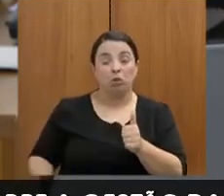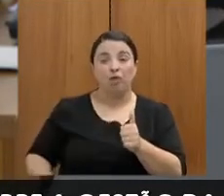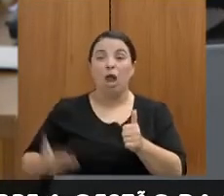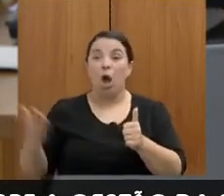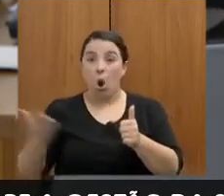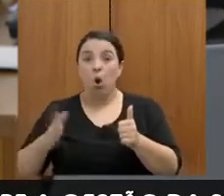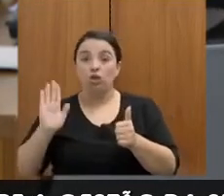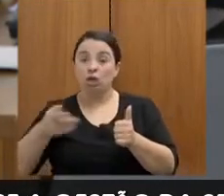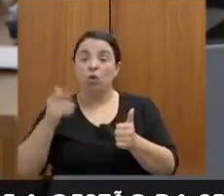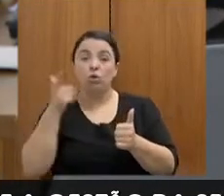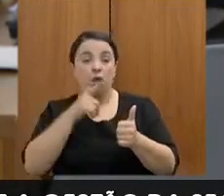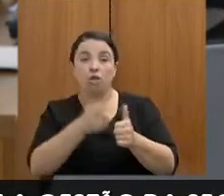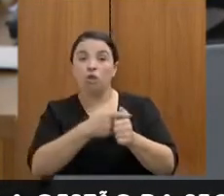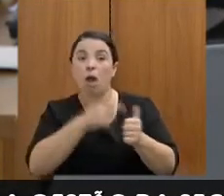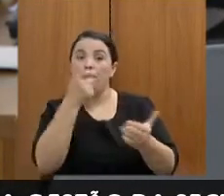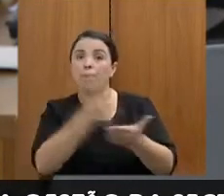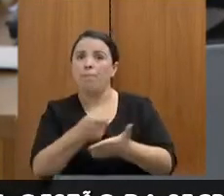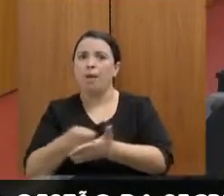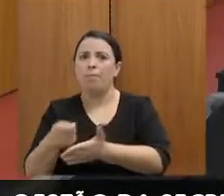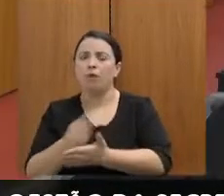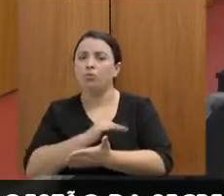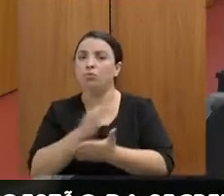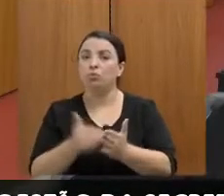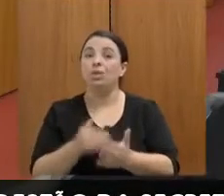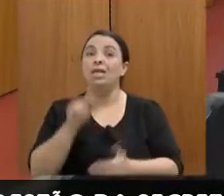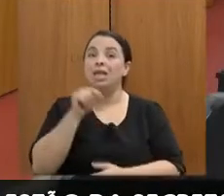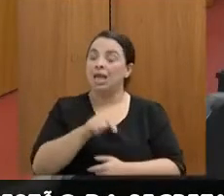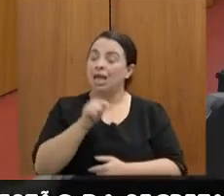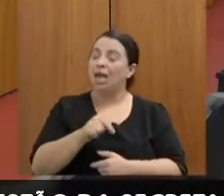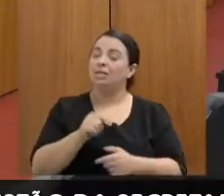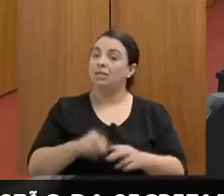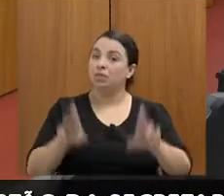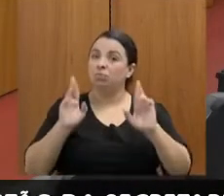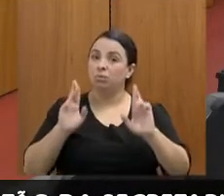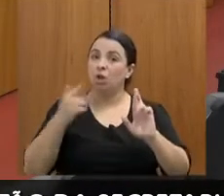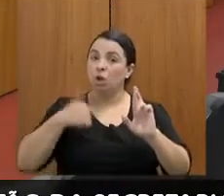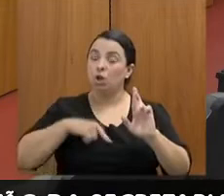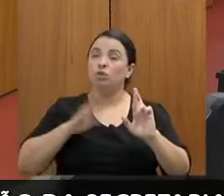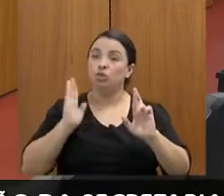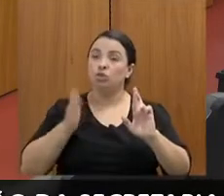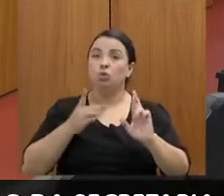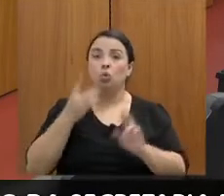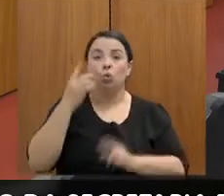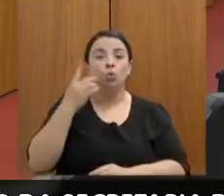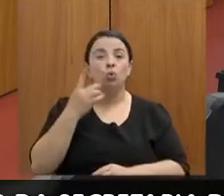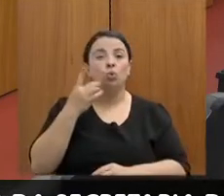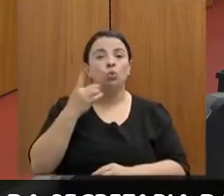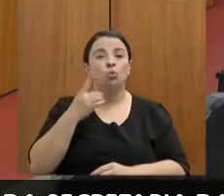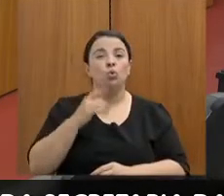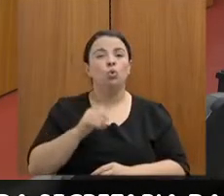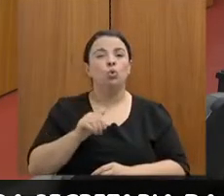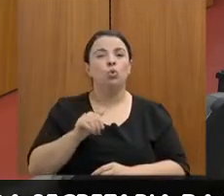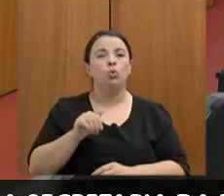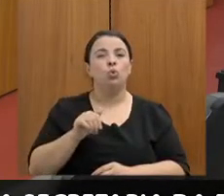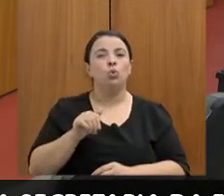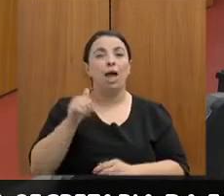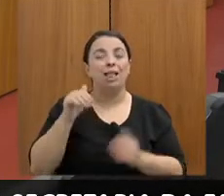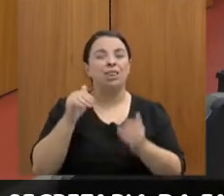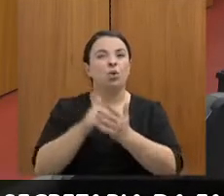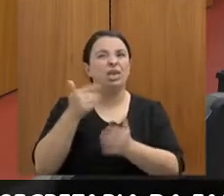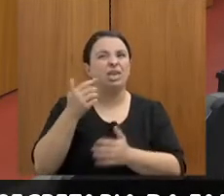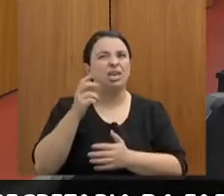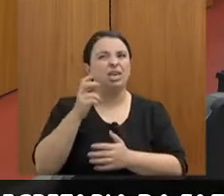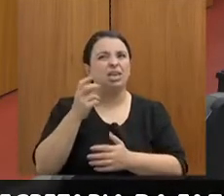É com essa responsabilidade que a gente tem os pagamentos dos servidores no quinto dia útil. E por que essas duas questões são